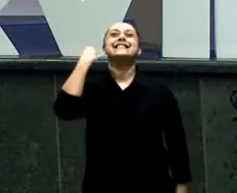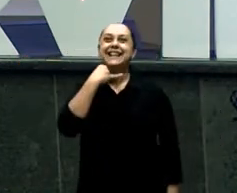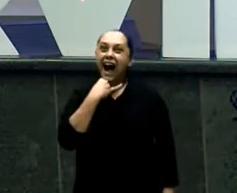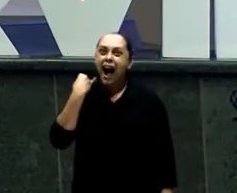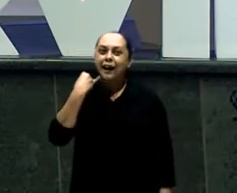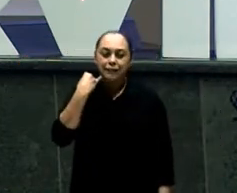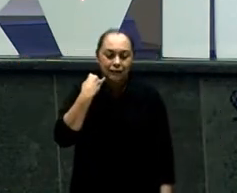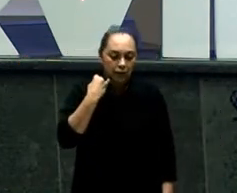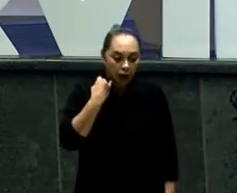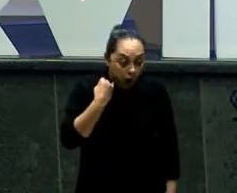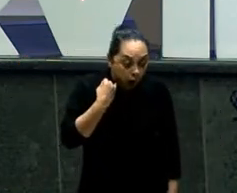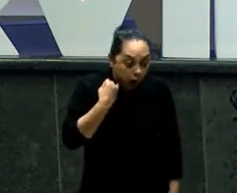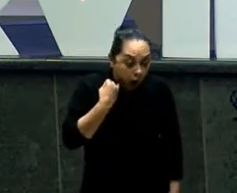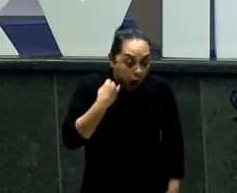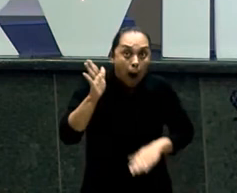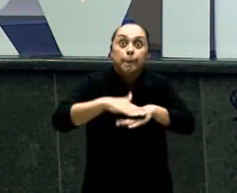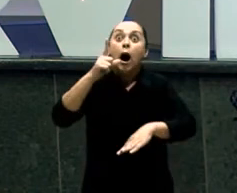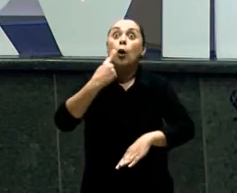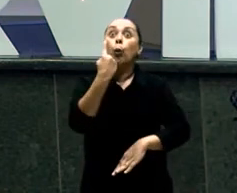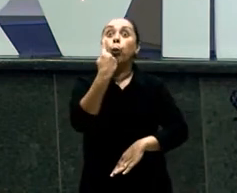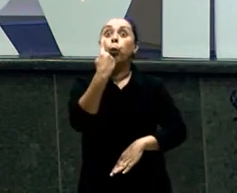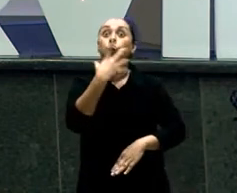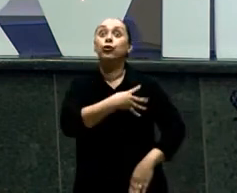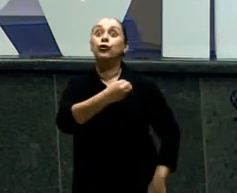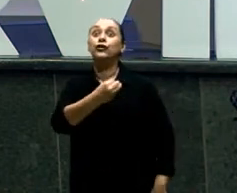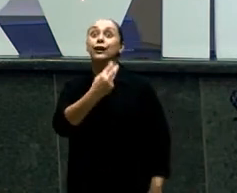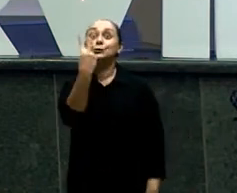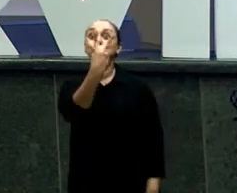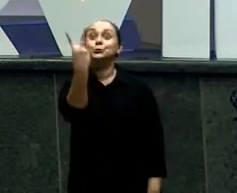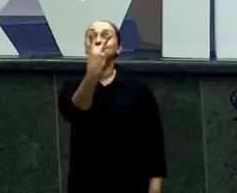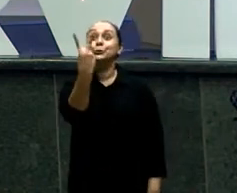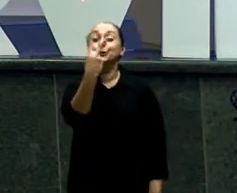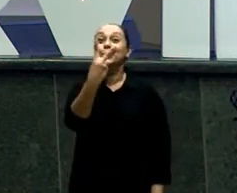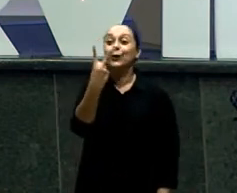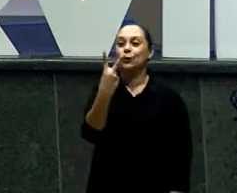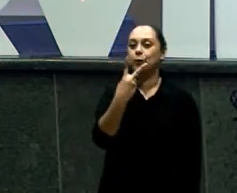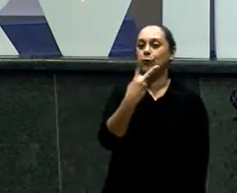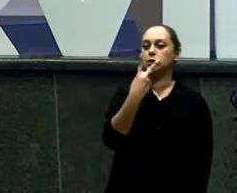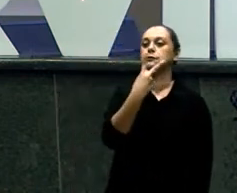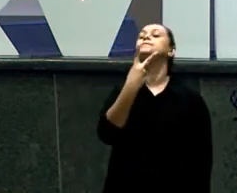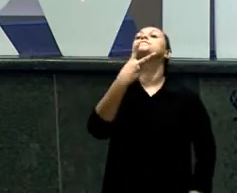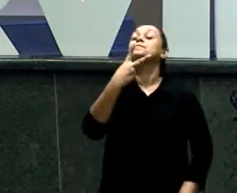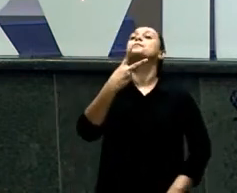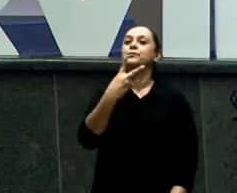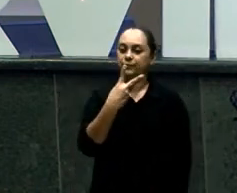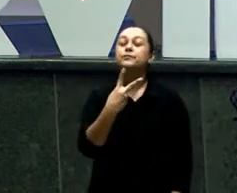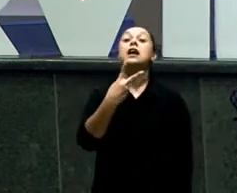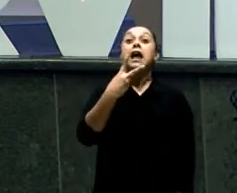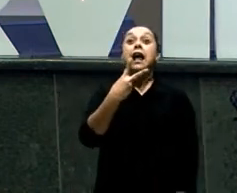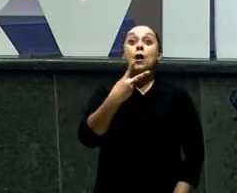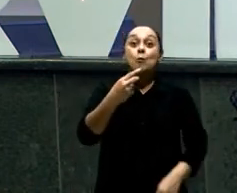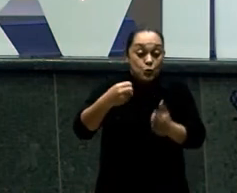Ao calcanhar No momento De alegria De festa O Isaac Diz Vai chamar Jacó Porque está agarrada Ao